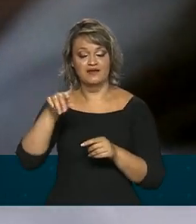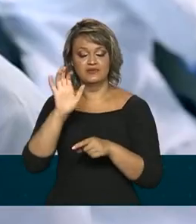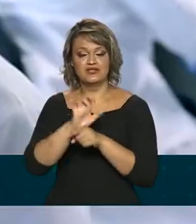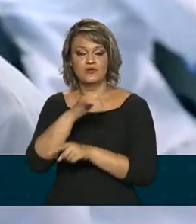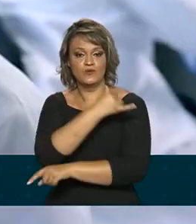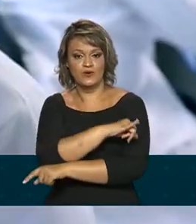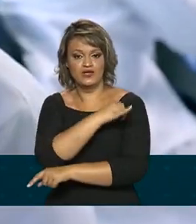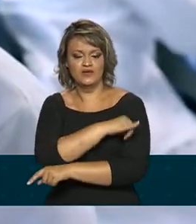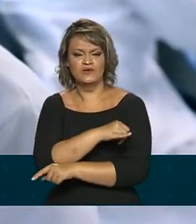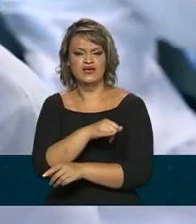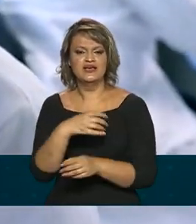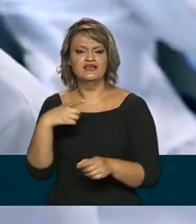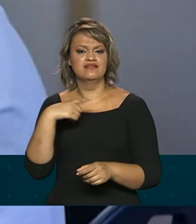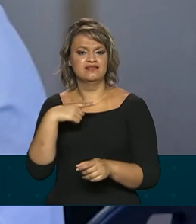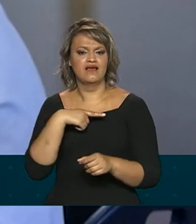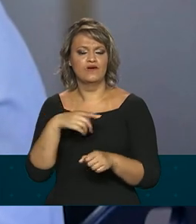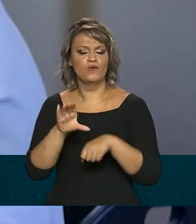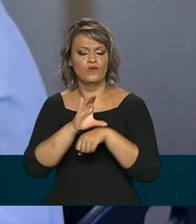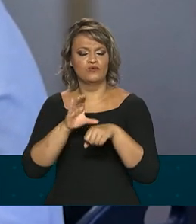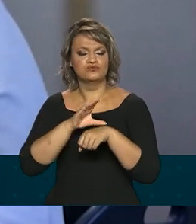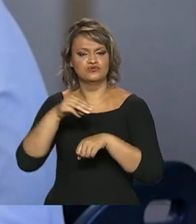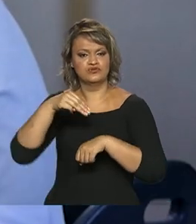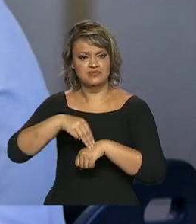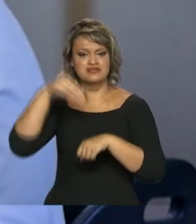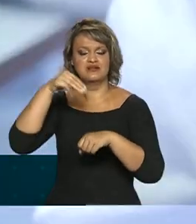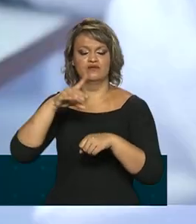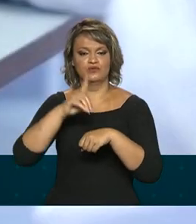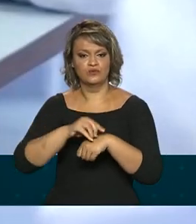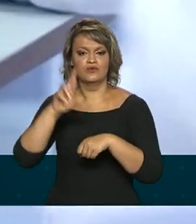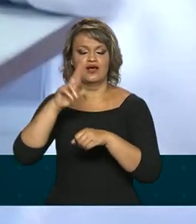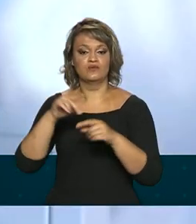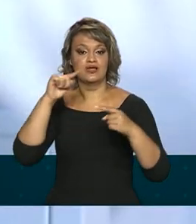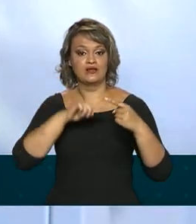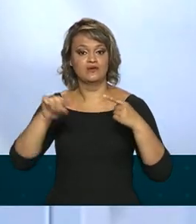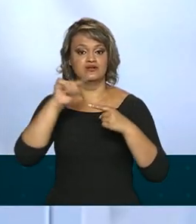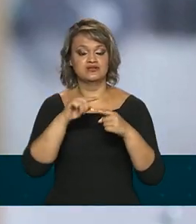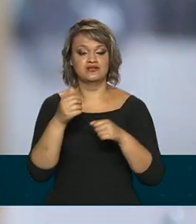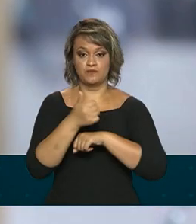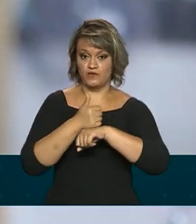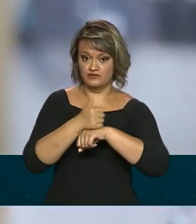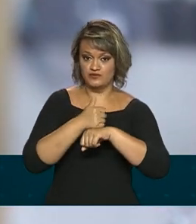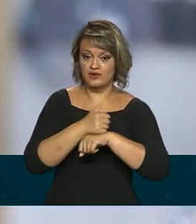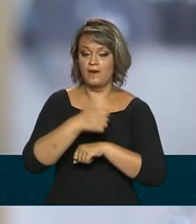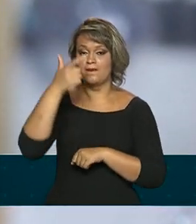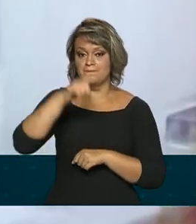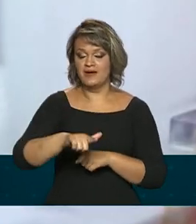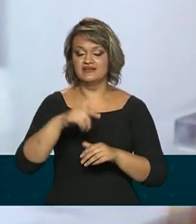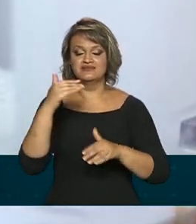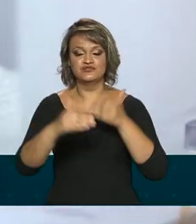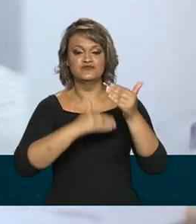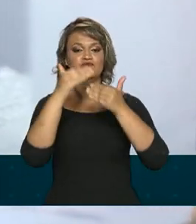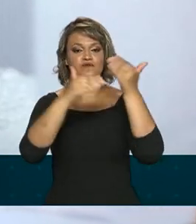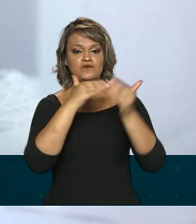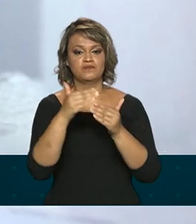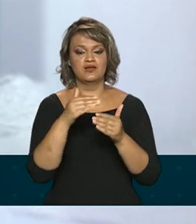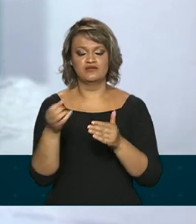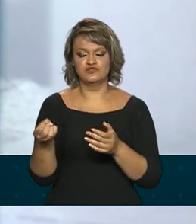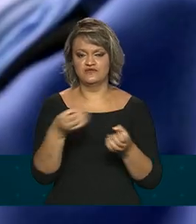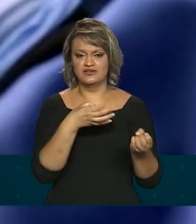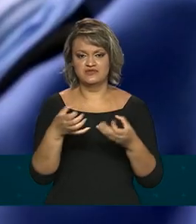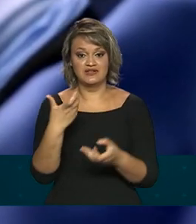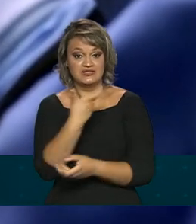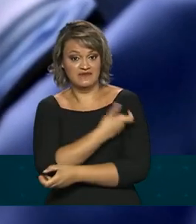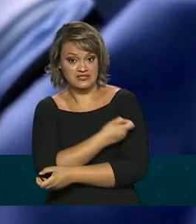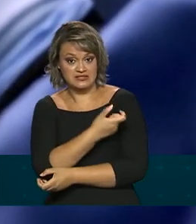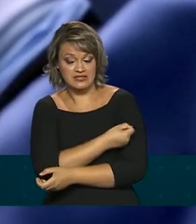oferecerá cursos de mestrado, doutorado e atualização profissional, além de atuar no desenvolvimento de imunizantes